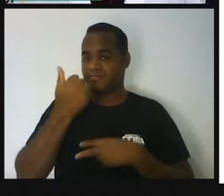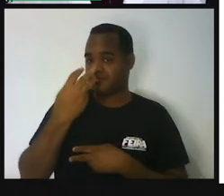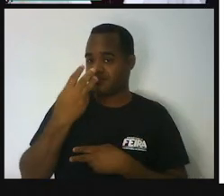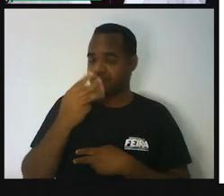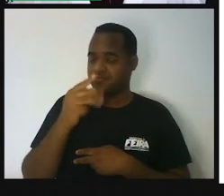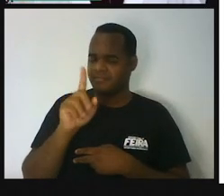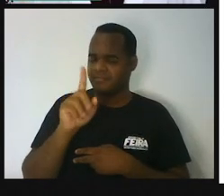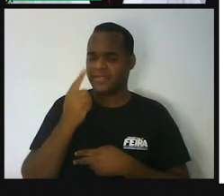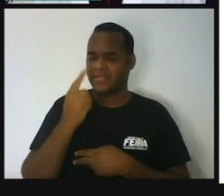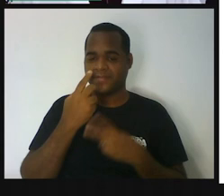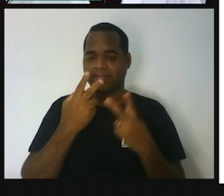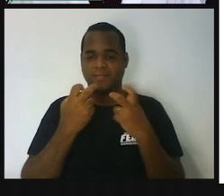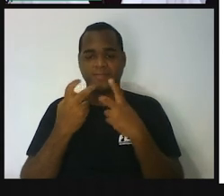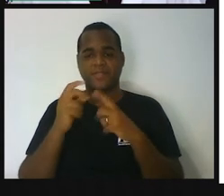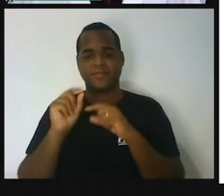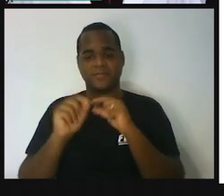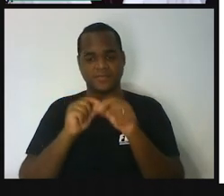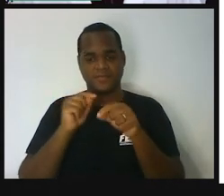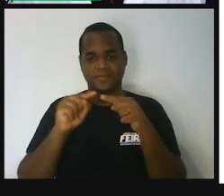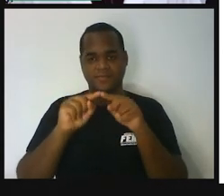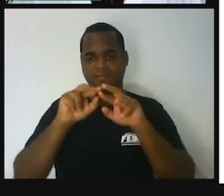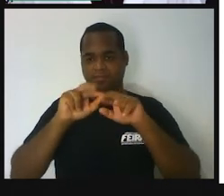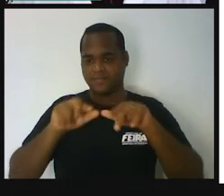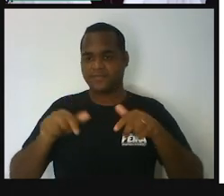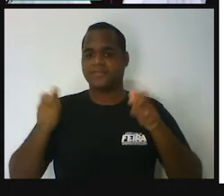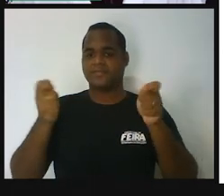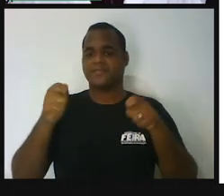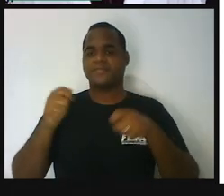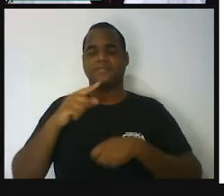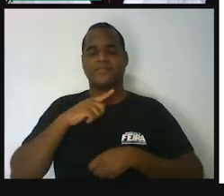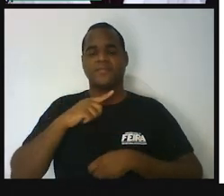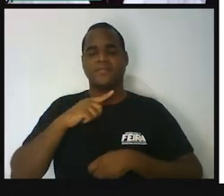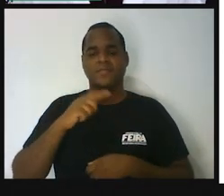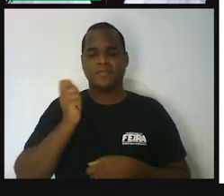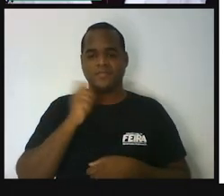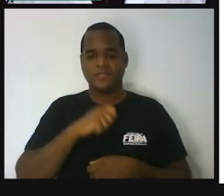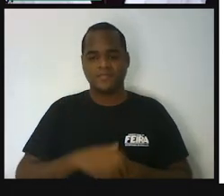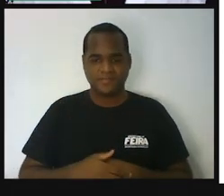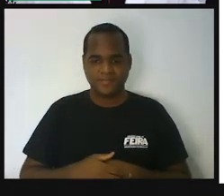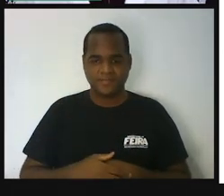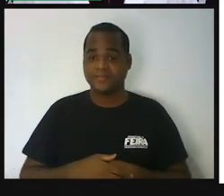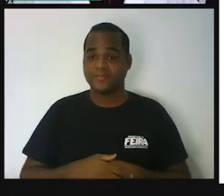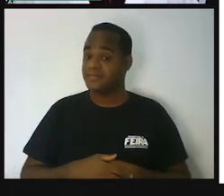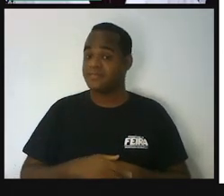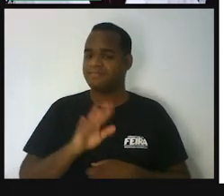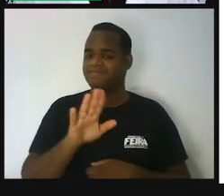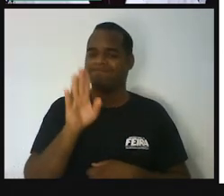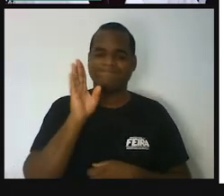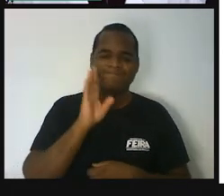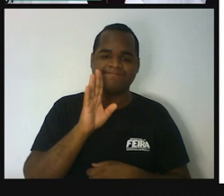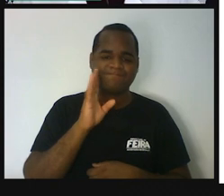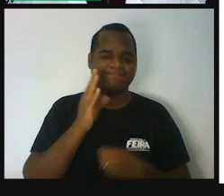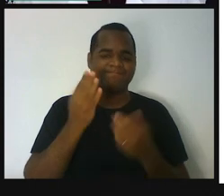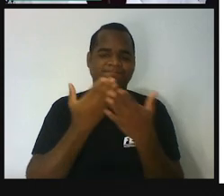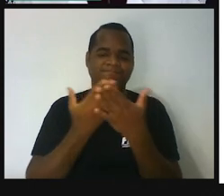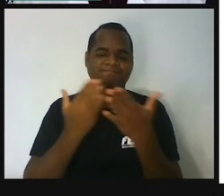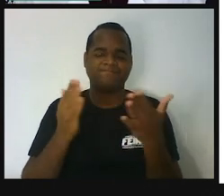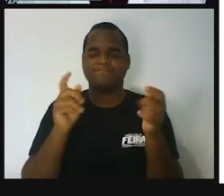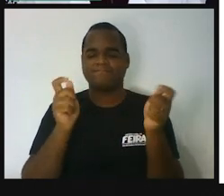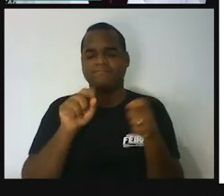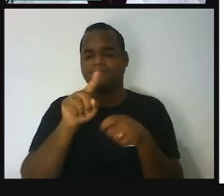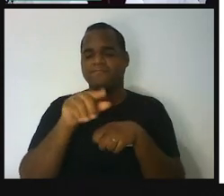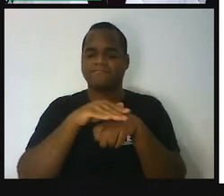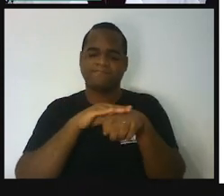foi a gente perceber essas coisas aí, certo? Bom, mas o legal mesmo é você começar